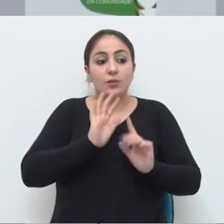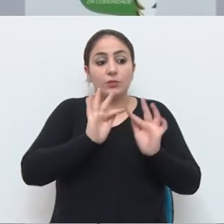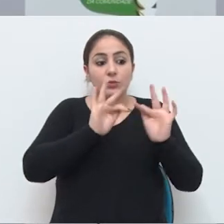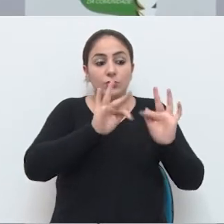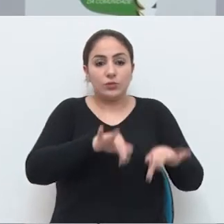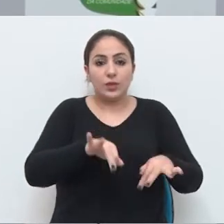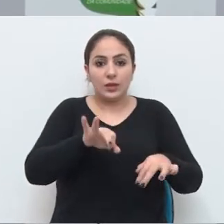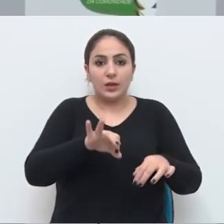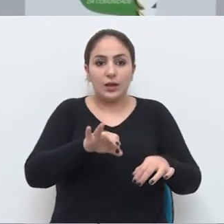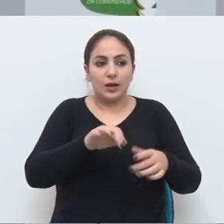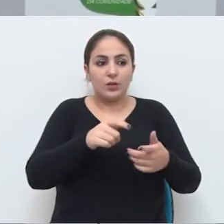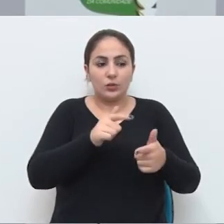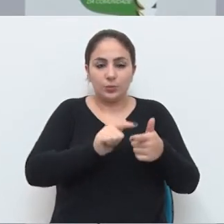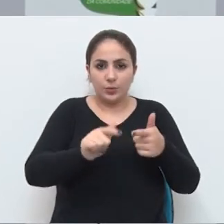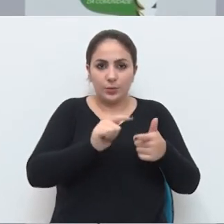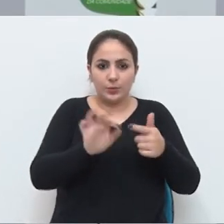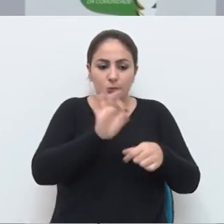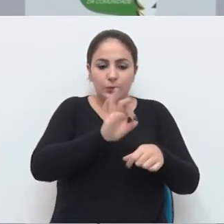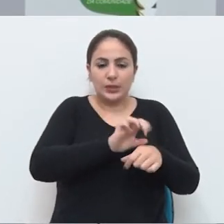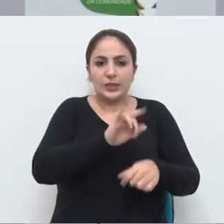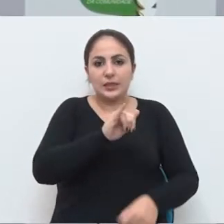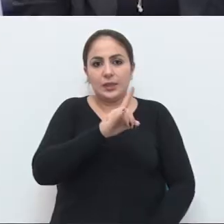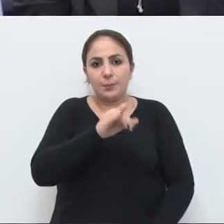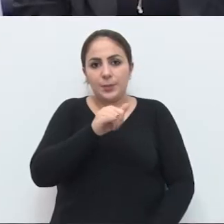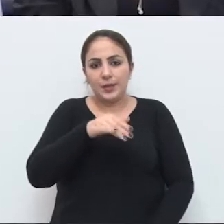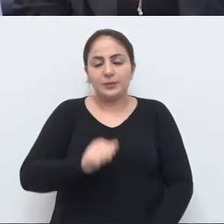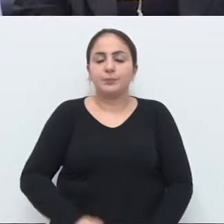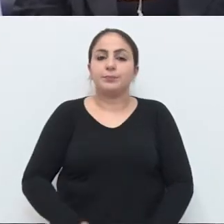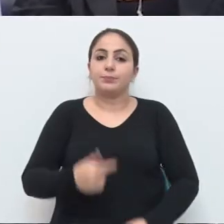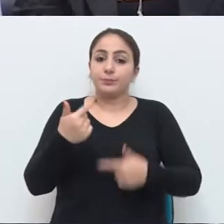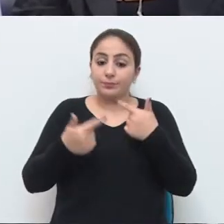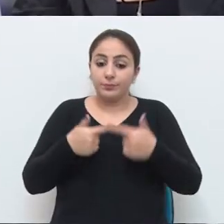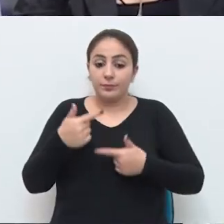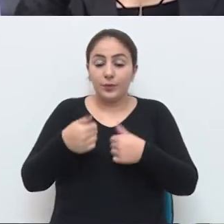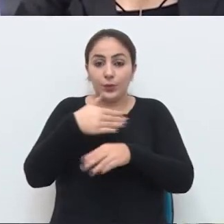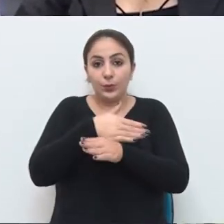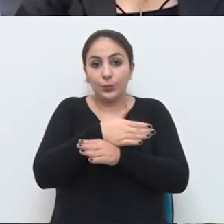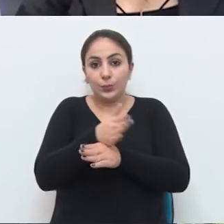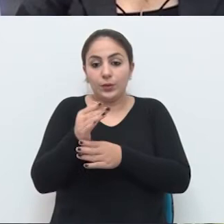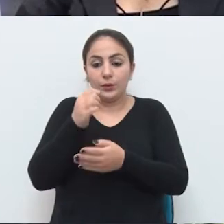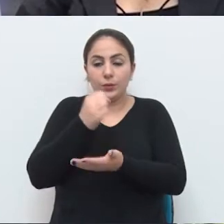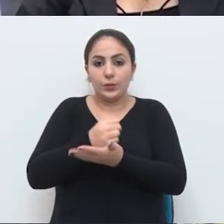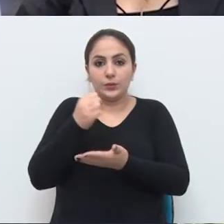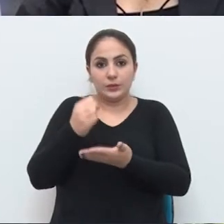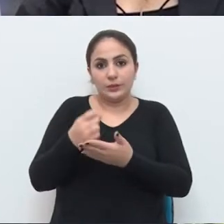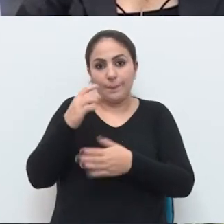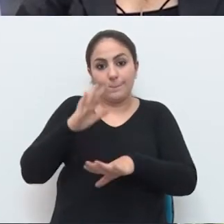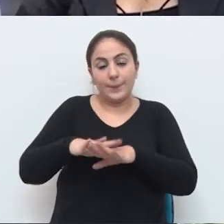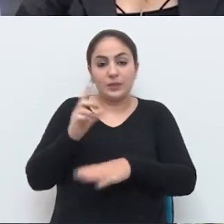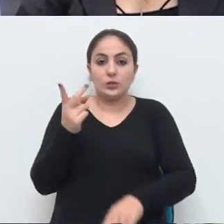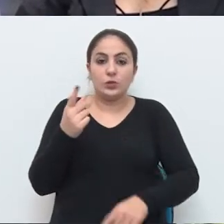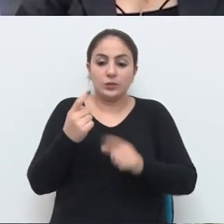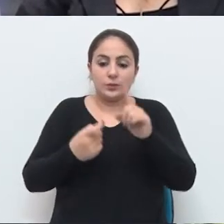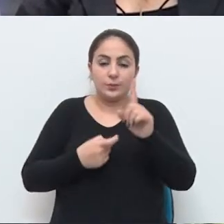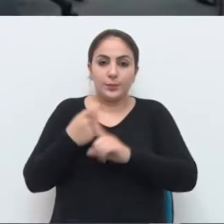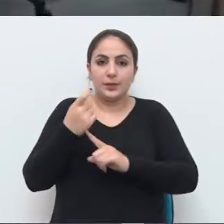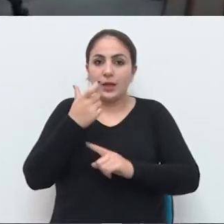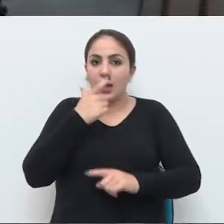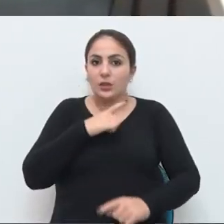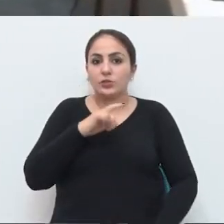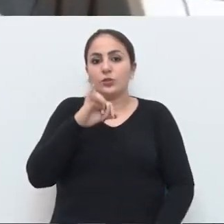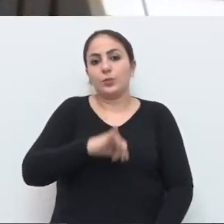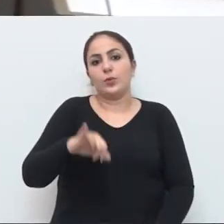combate, que é o importante, que o combate às endemias. Para os agentes, a prorrogação do contrato por mais 12 meses